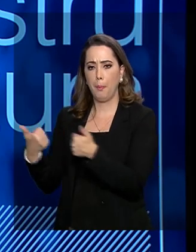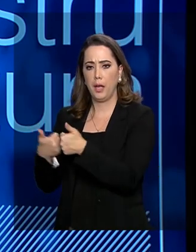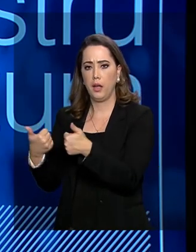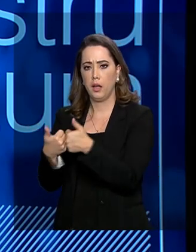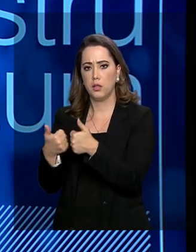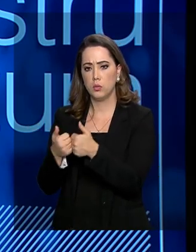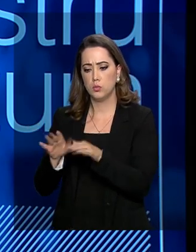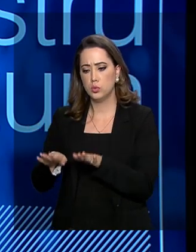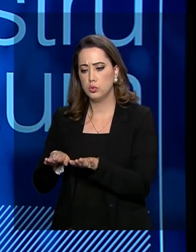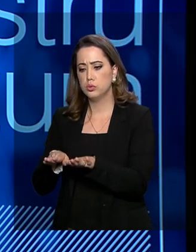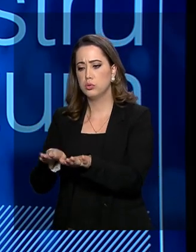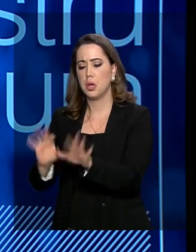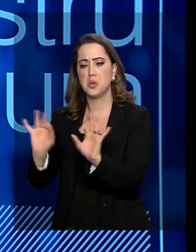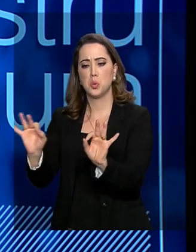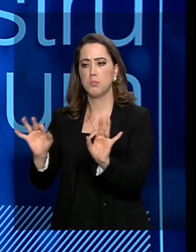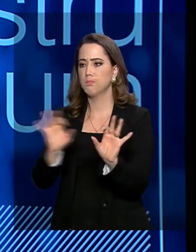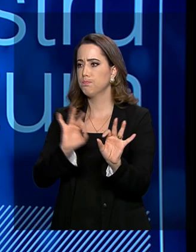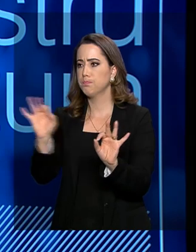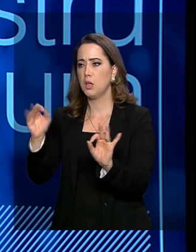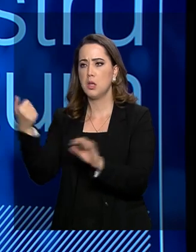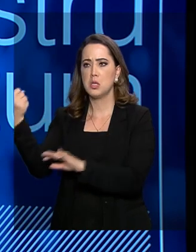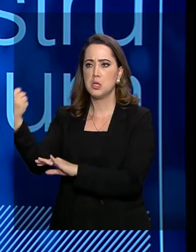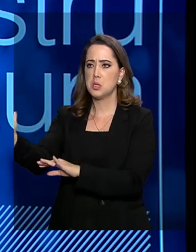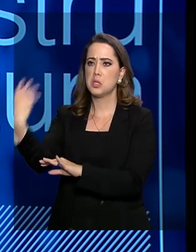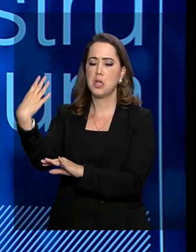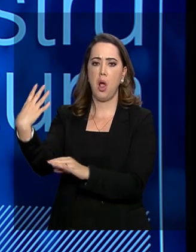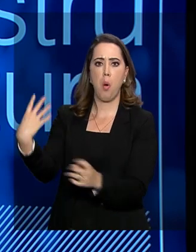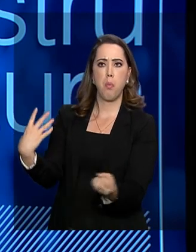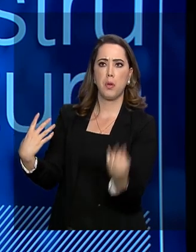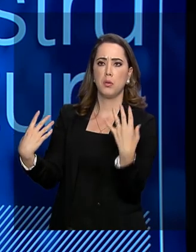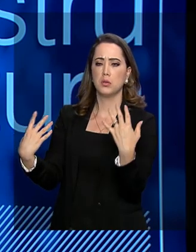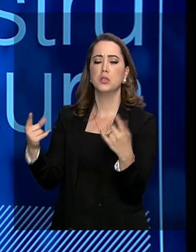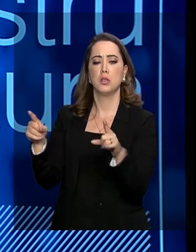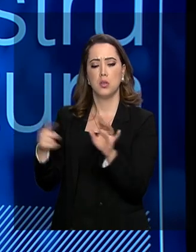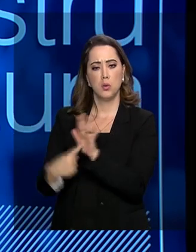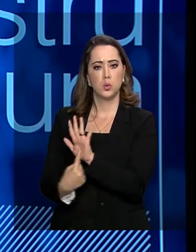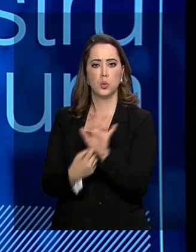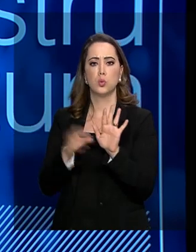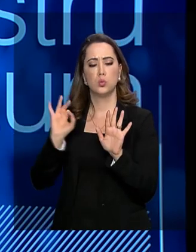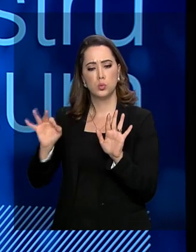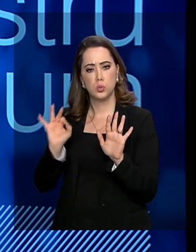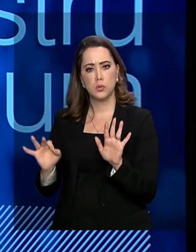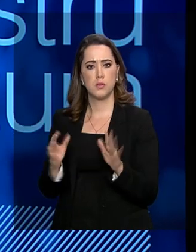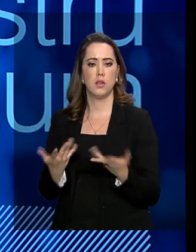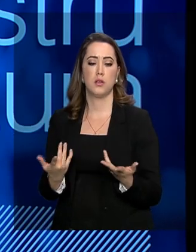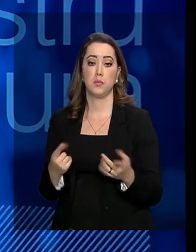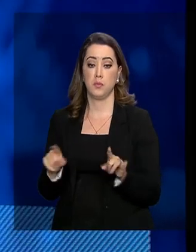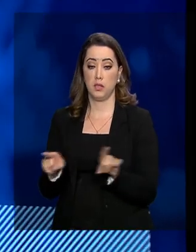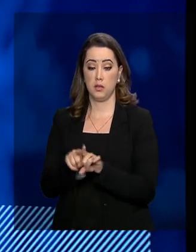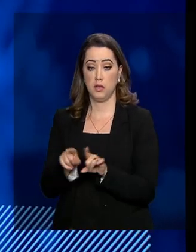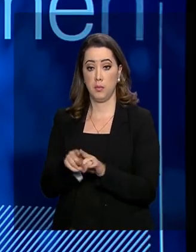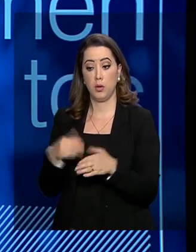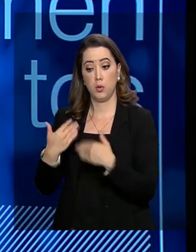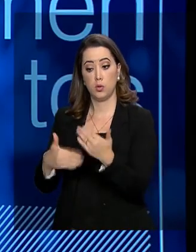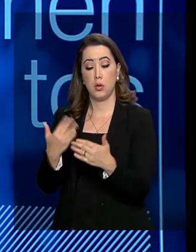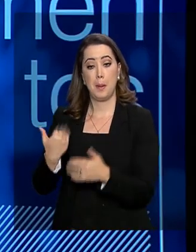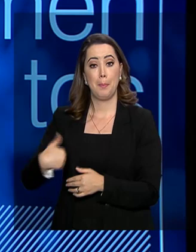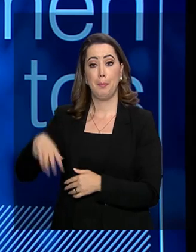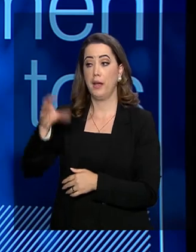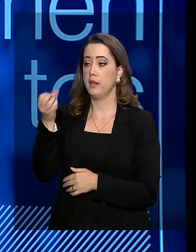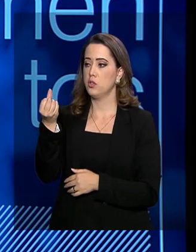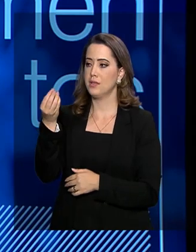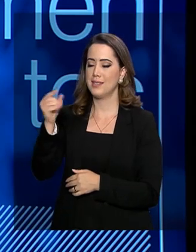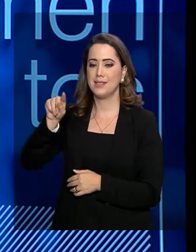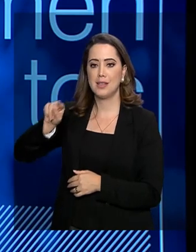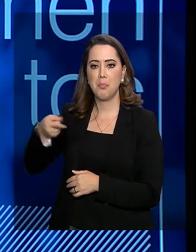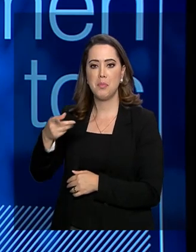das rodovias. E o segundo ponto importante nas rodovias é nós investimos na manutenção do nosso ativo. A gente tem mais de 60 mil quilômetros de rodovias